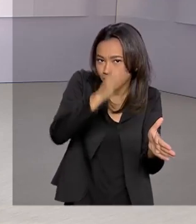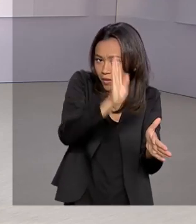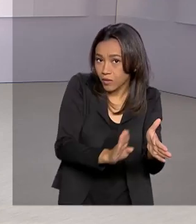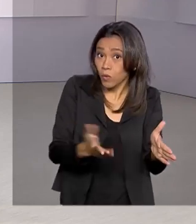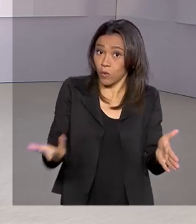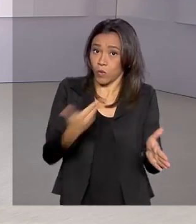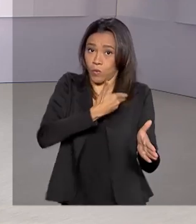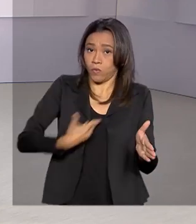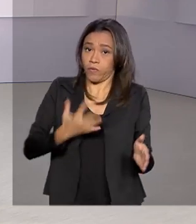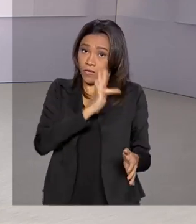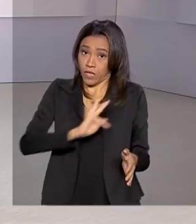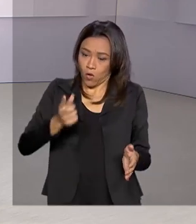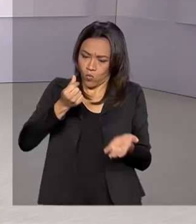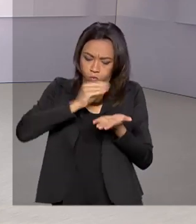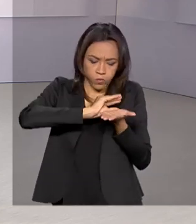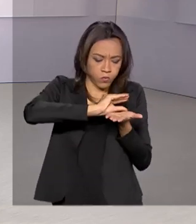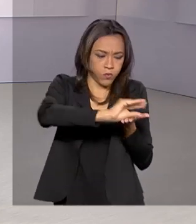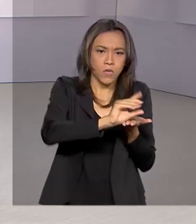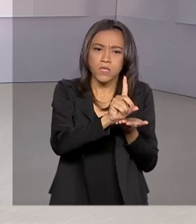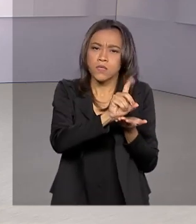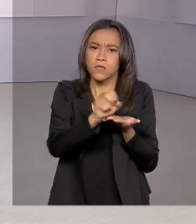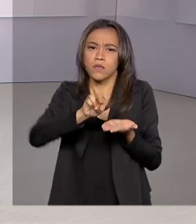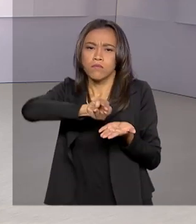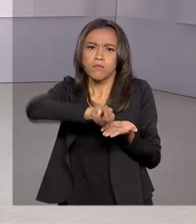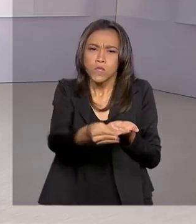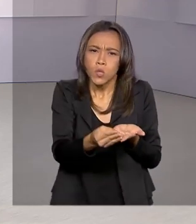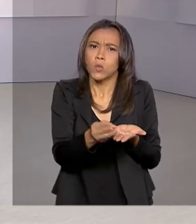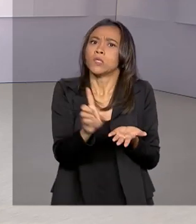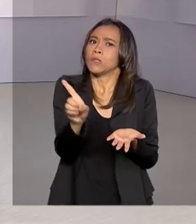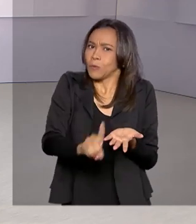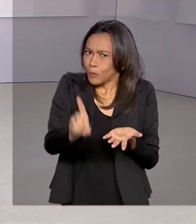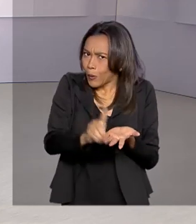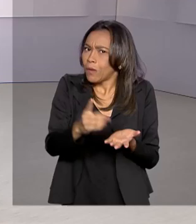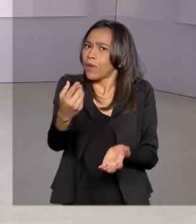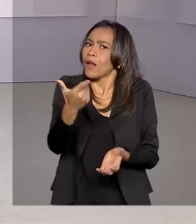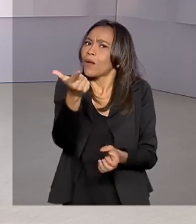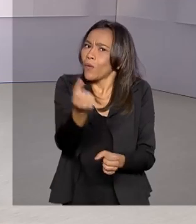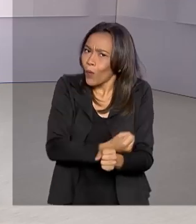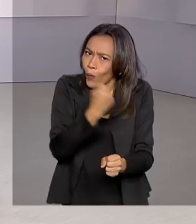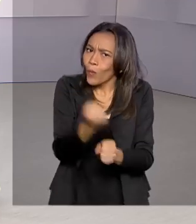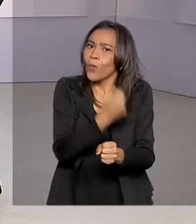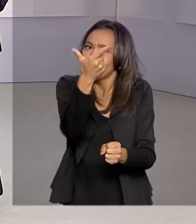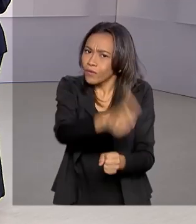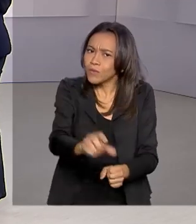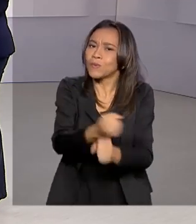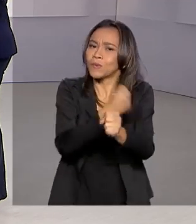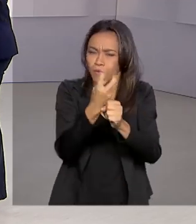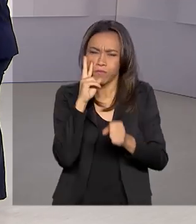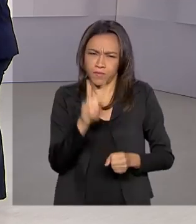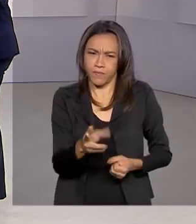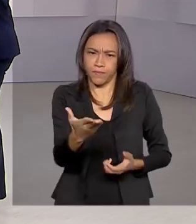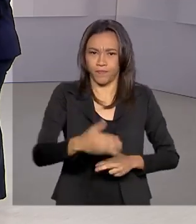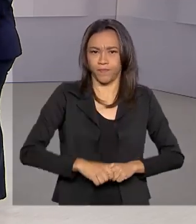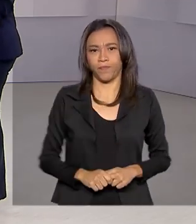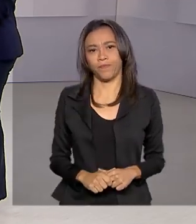governo federal investiu cerca de 100 milhões de dólares na reconstrução da instalação. Vamos ver.